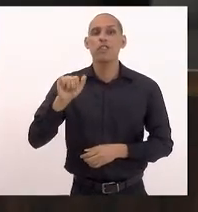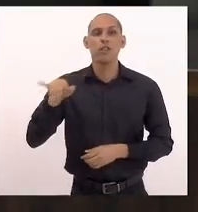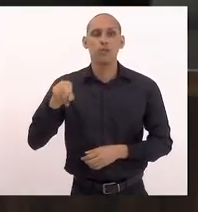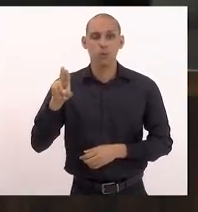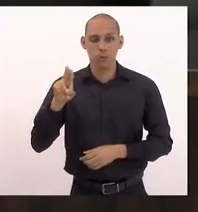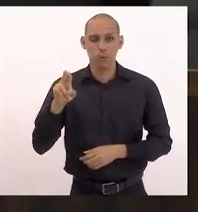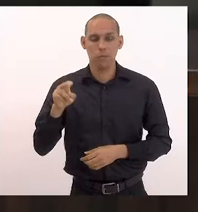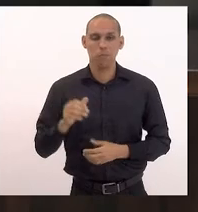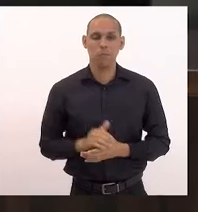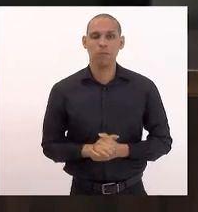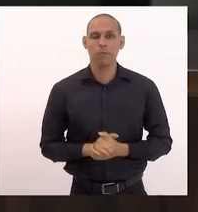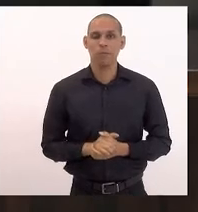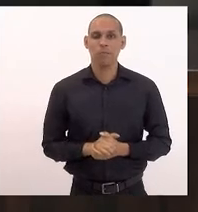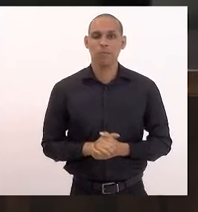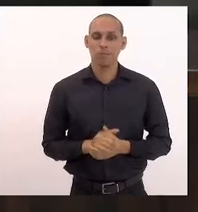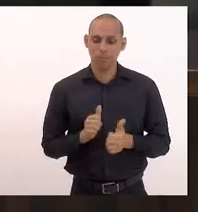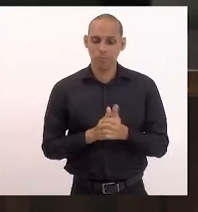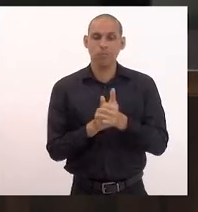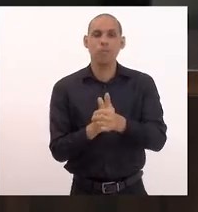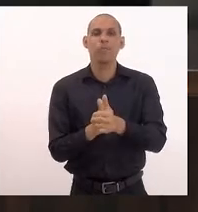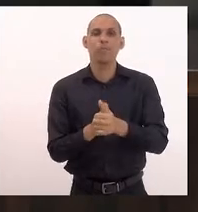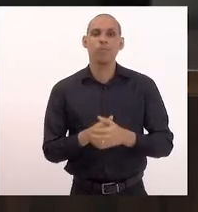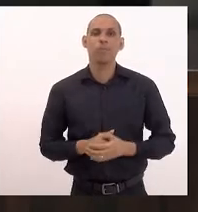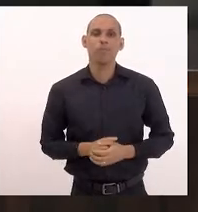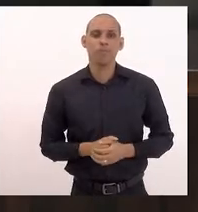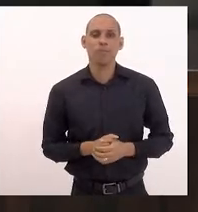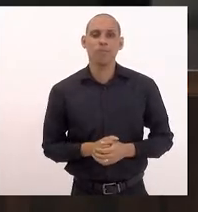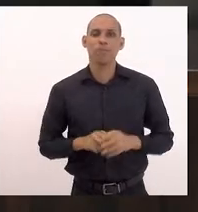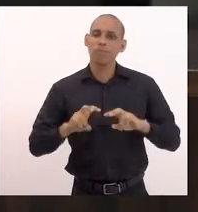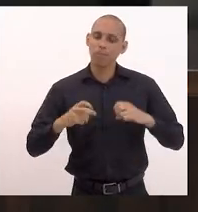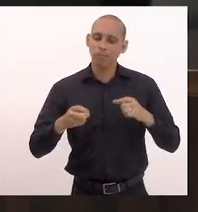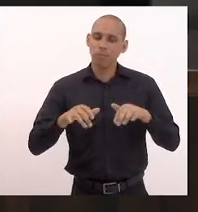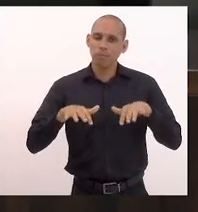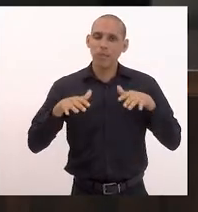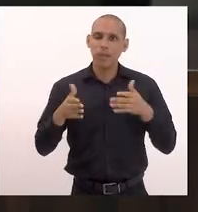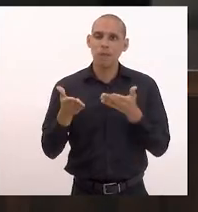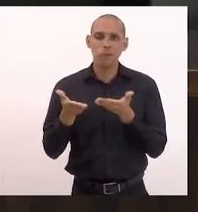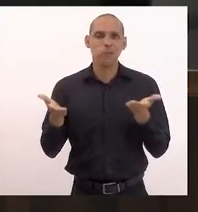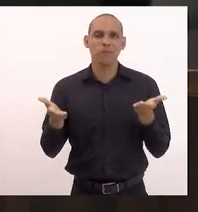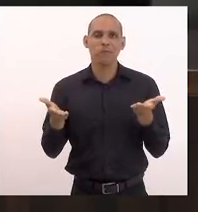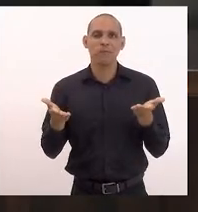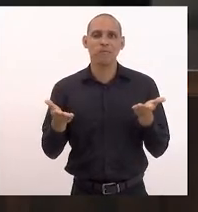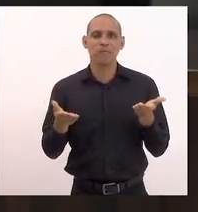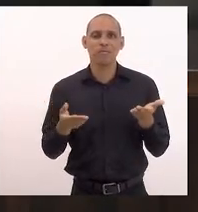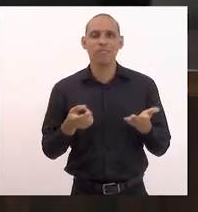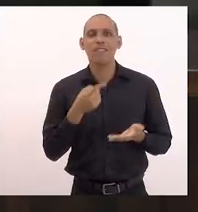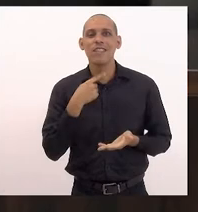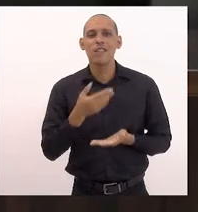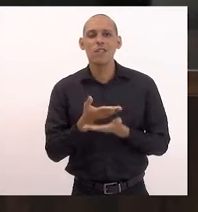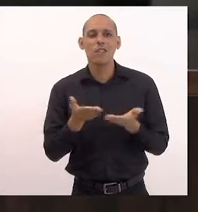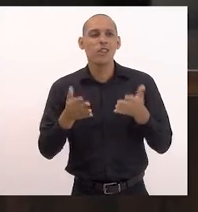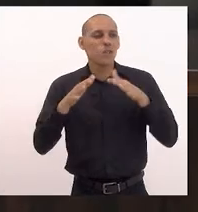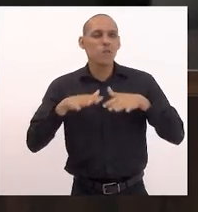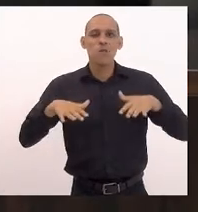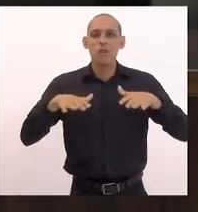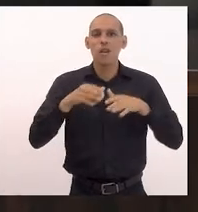para conduzir o plenário. Deseja a todas e todos boa tarde.